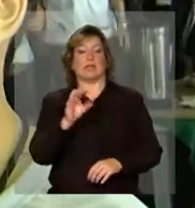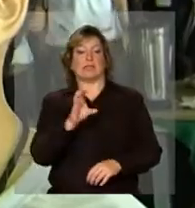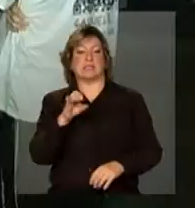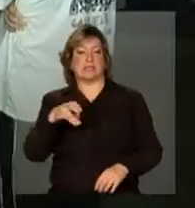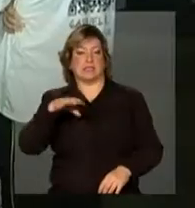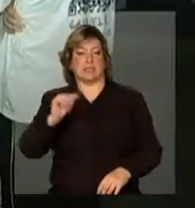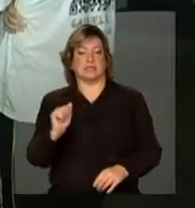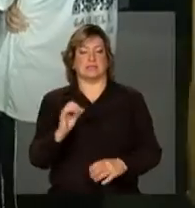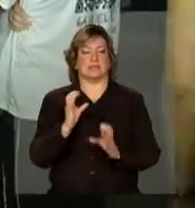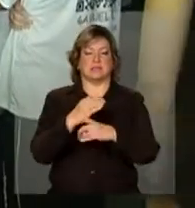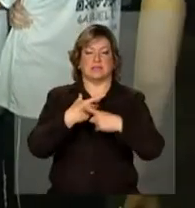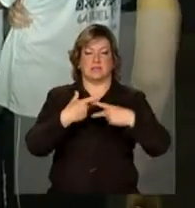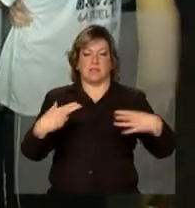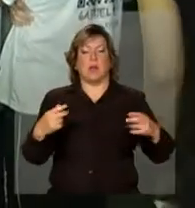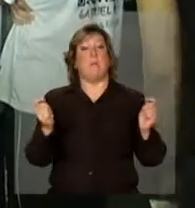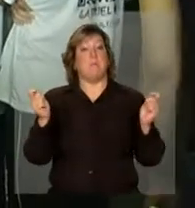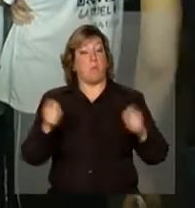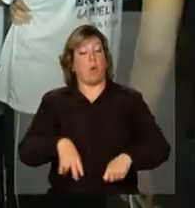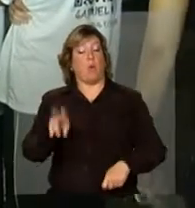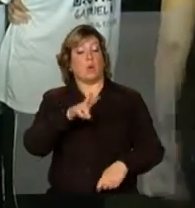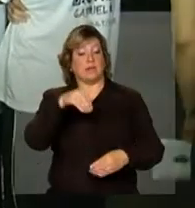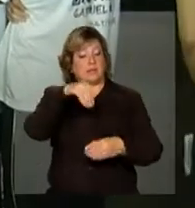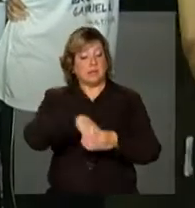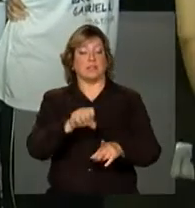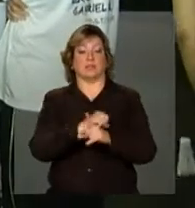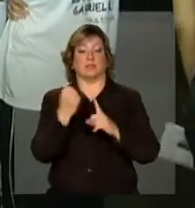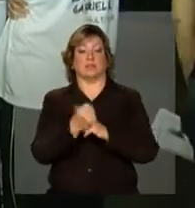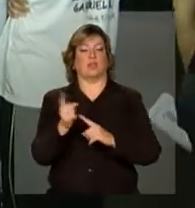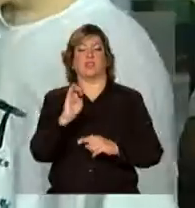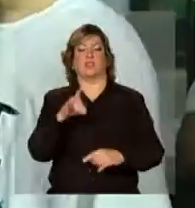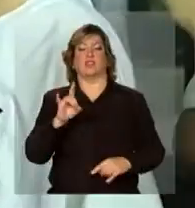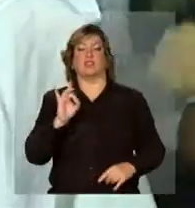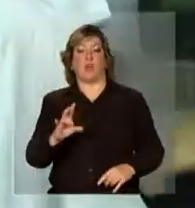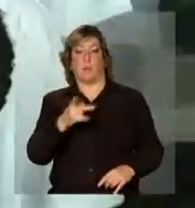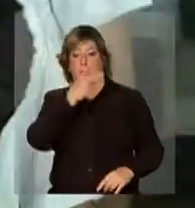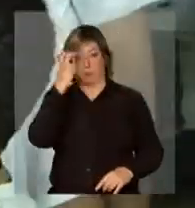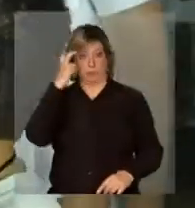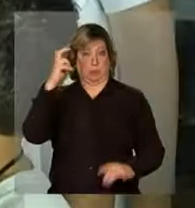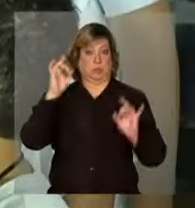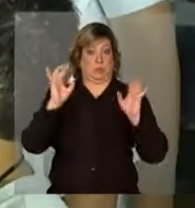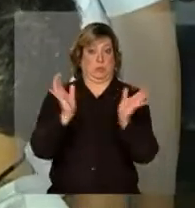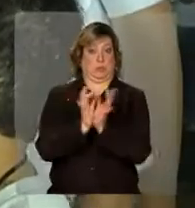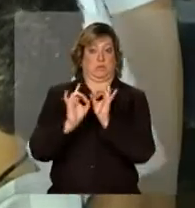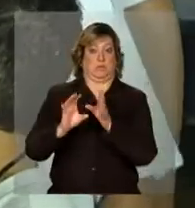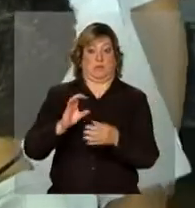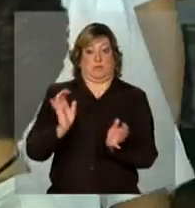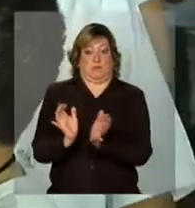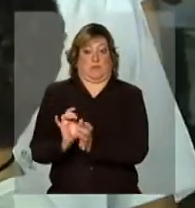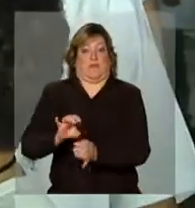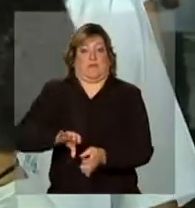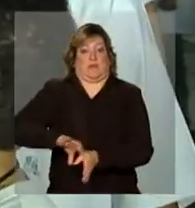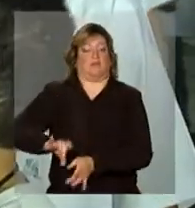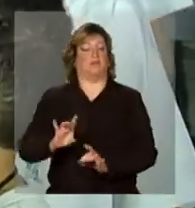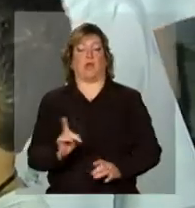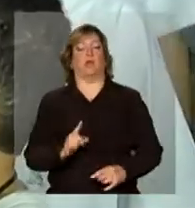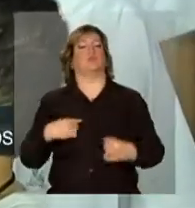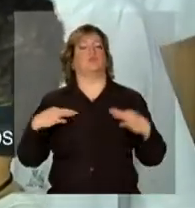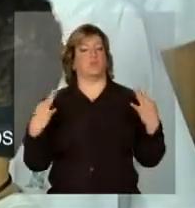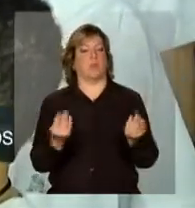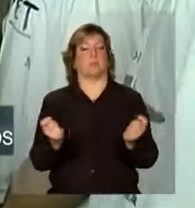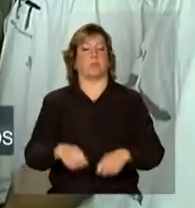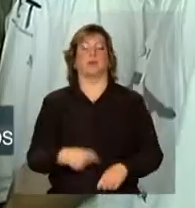também ter uma utilidade dentro da sociedade. Não é aquela coisa só de gênio, aquela coisa toda. Então, esse programa já está também à